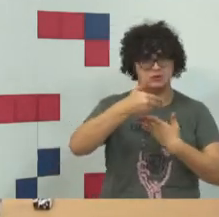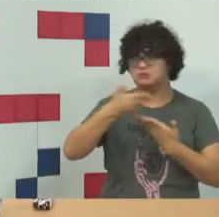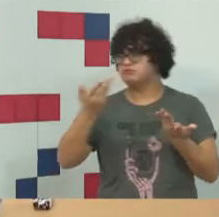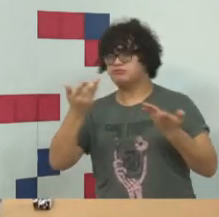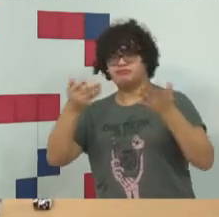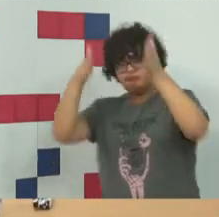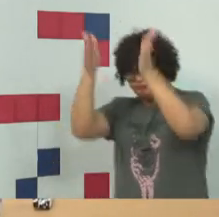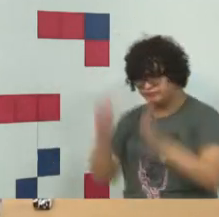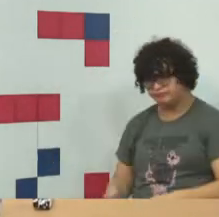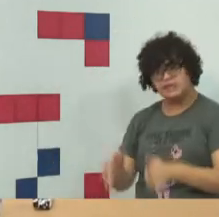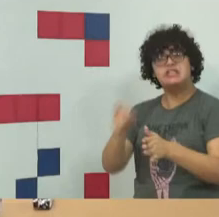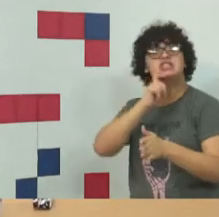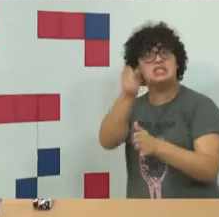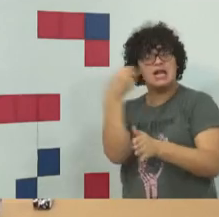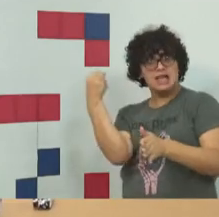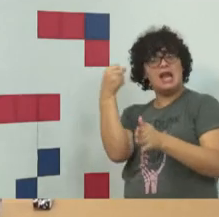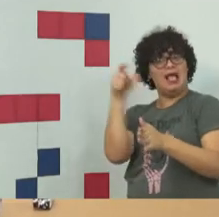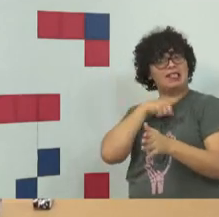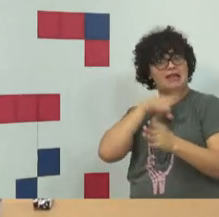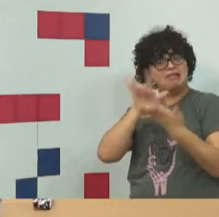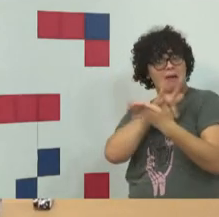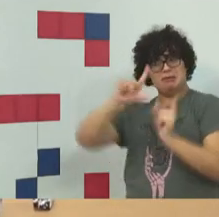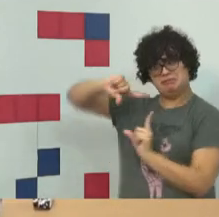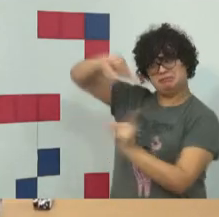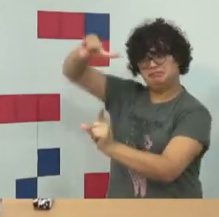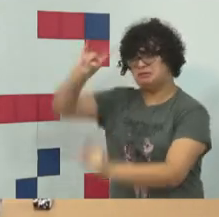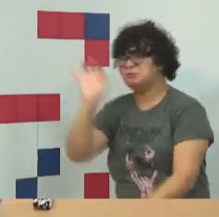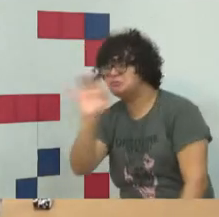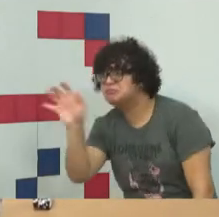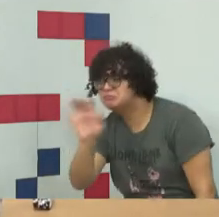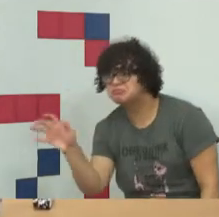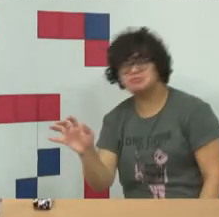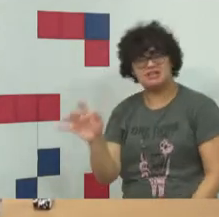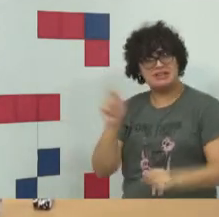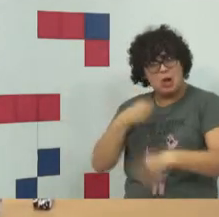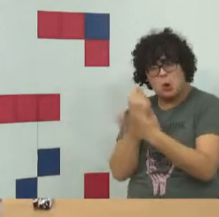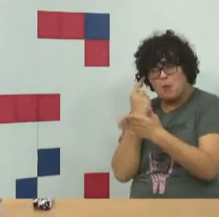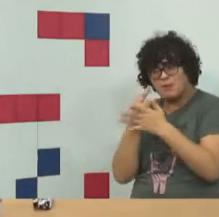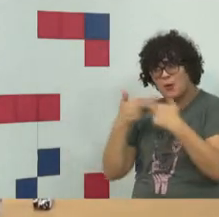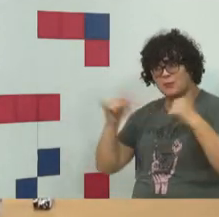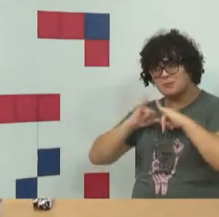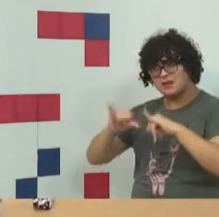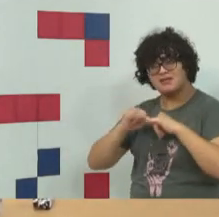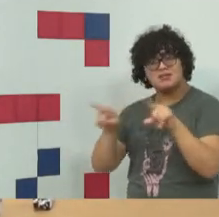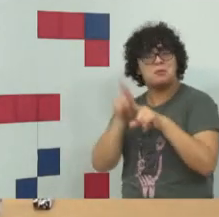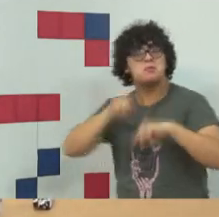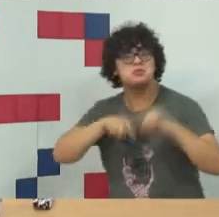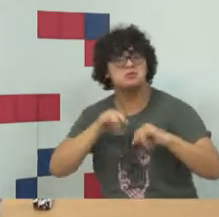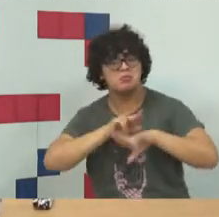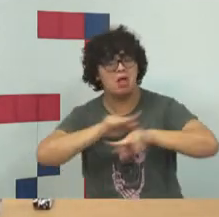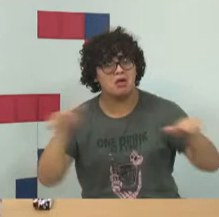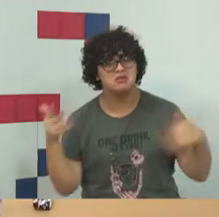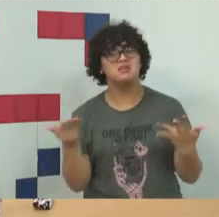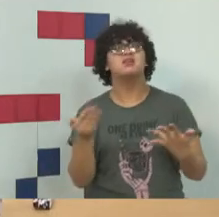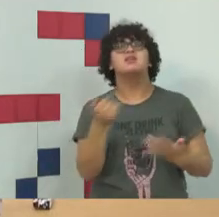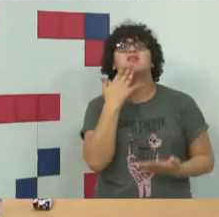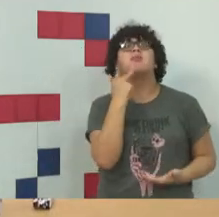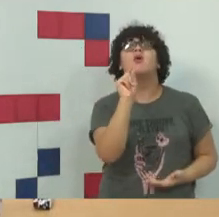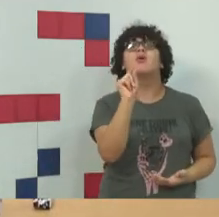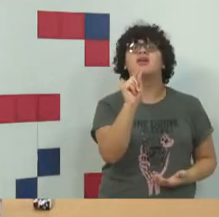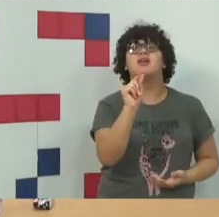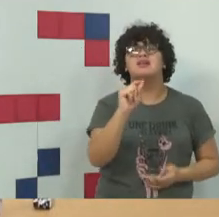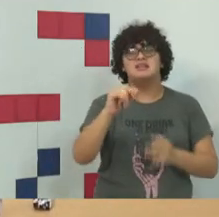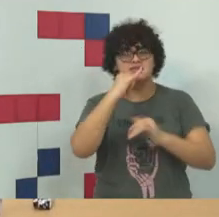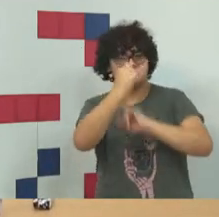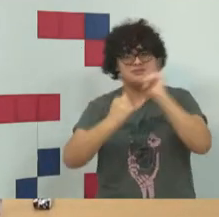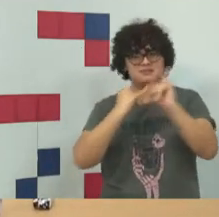não fosse assim tão livre? Se não houvesse a possibilidade de anonimização? Se não houvesse a possibilidade de carteira